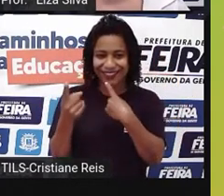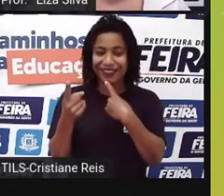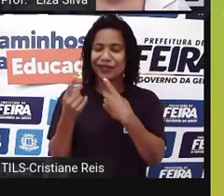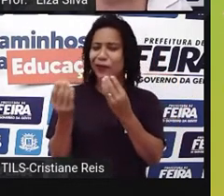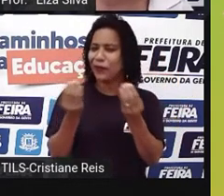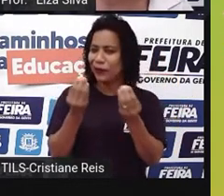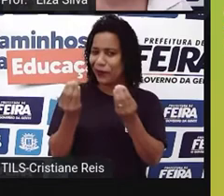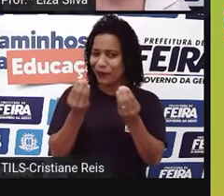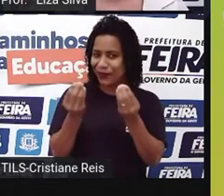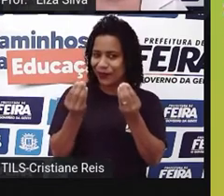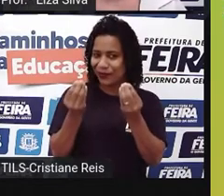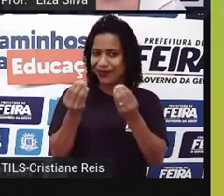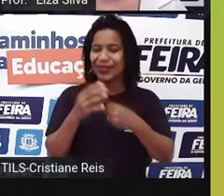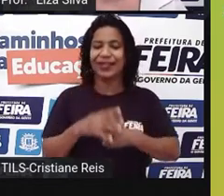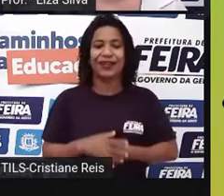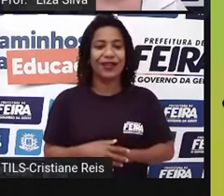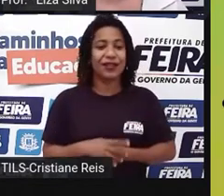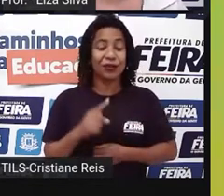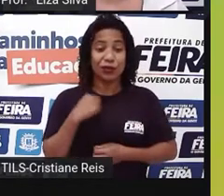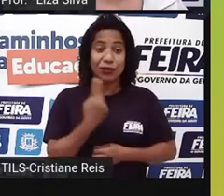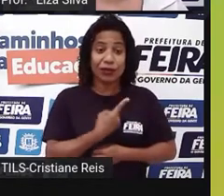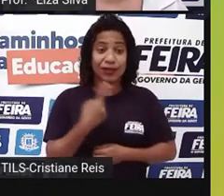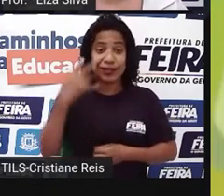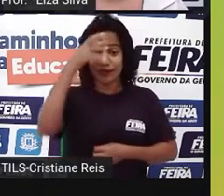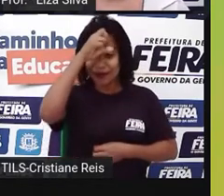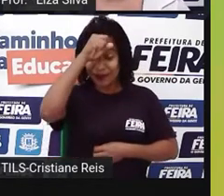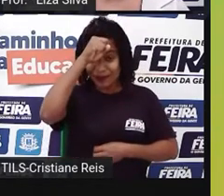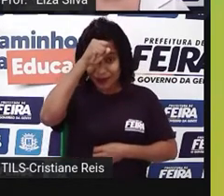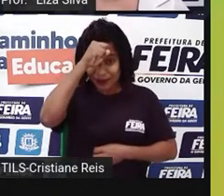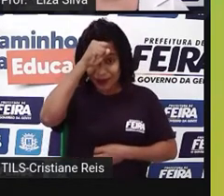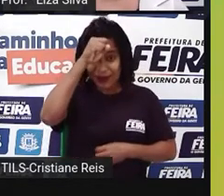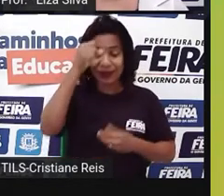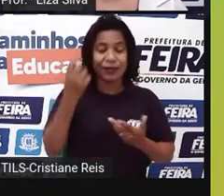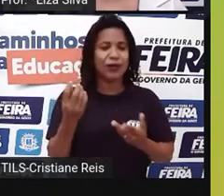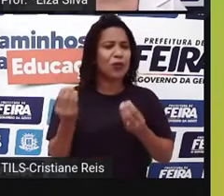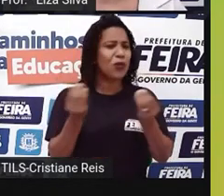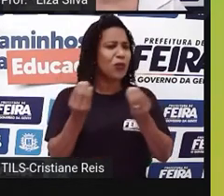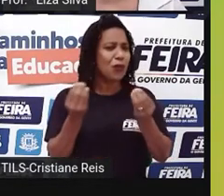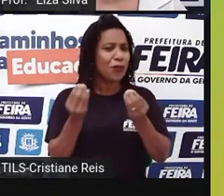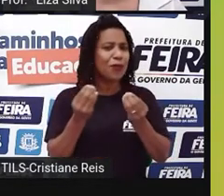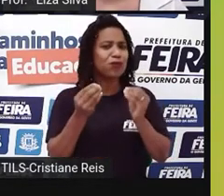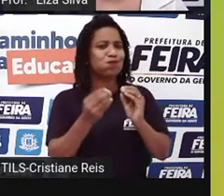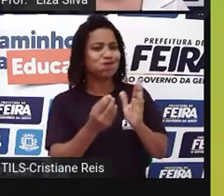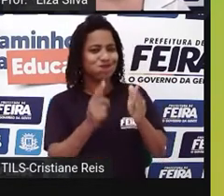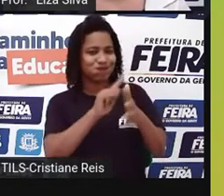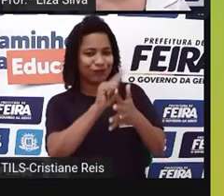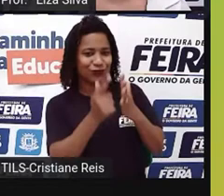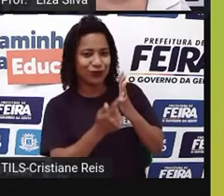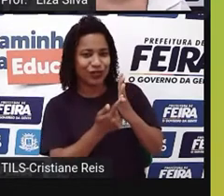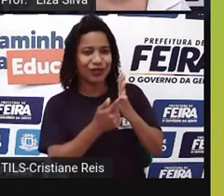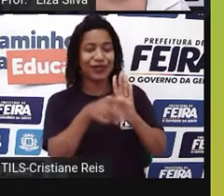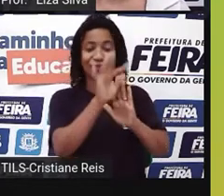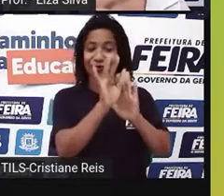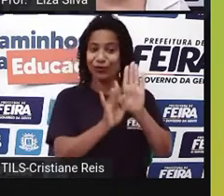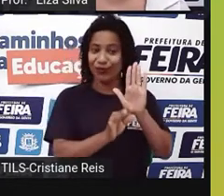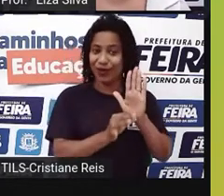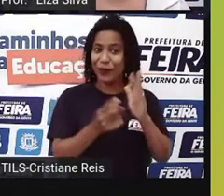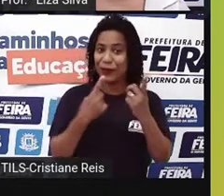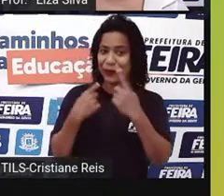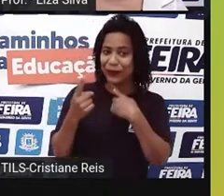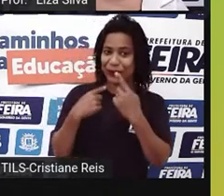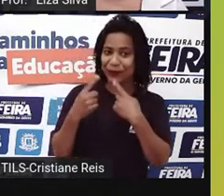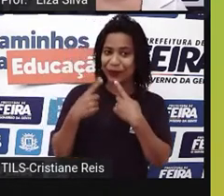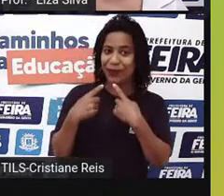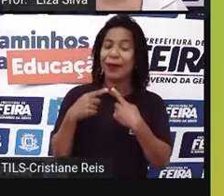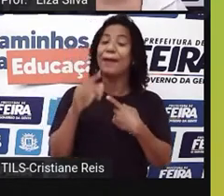E nós vamos aprender algumas coisas sobre este gênero textual. Mas antes, organize